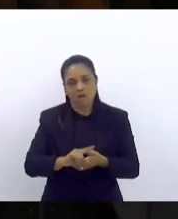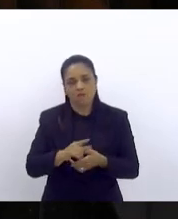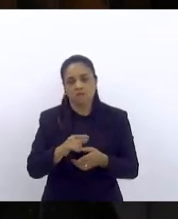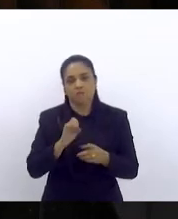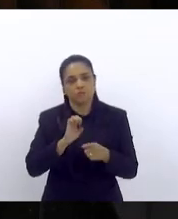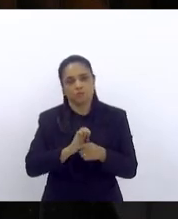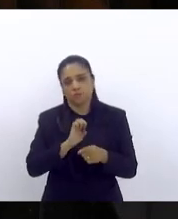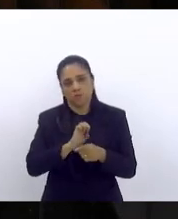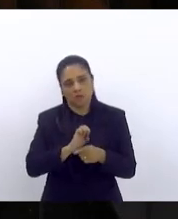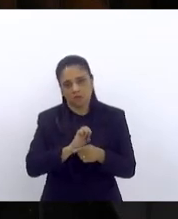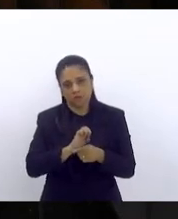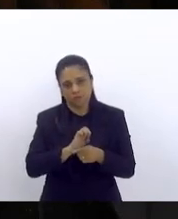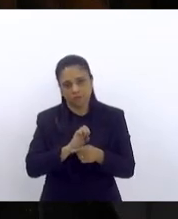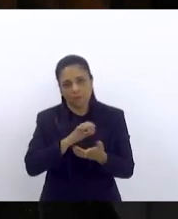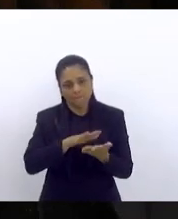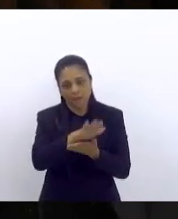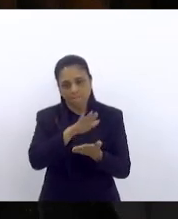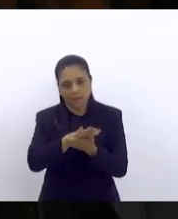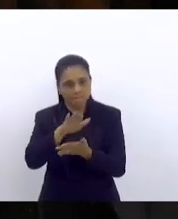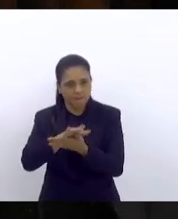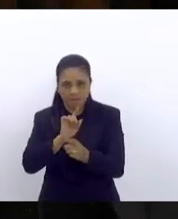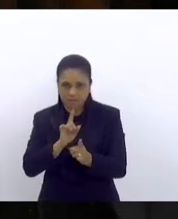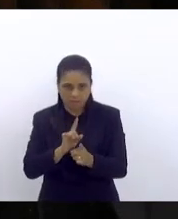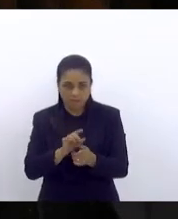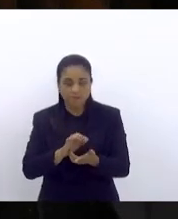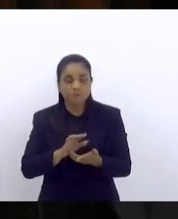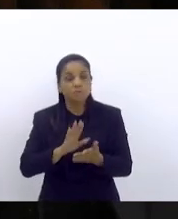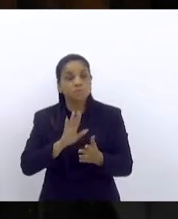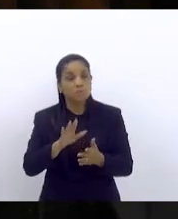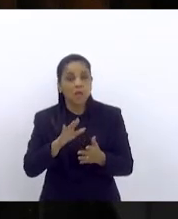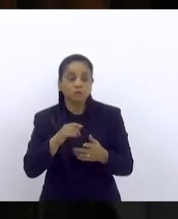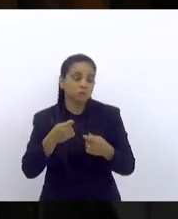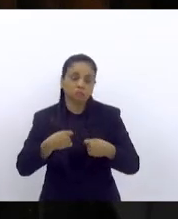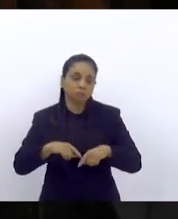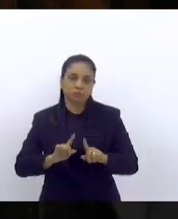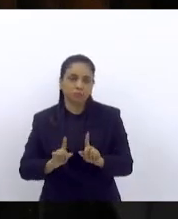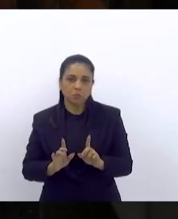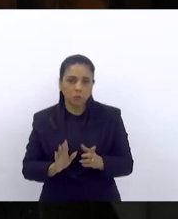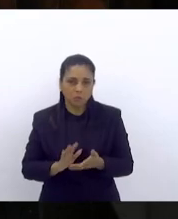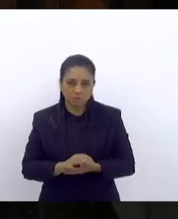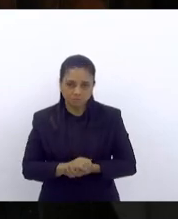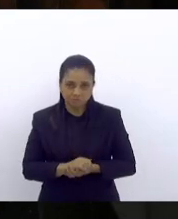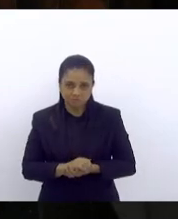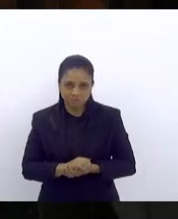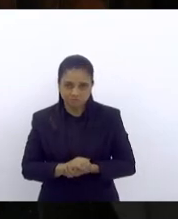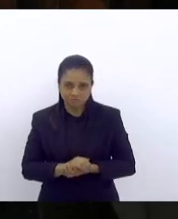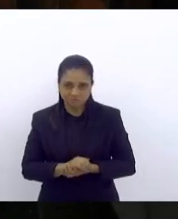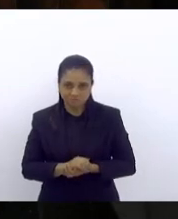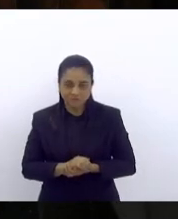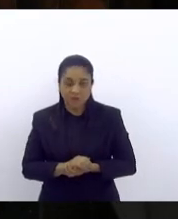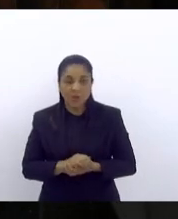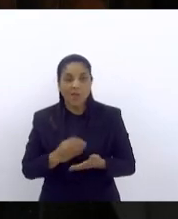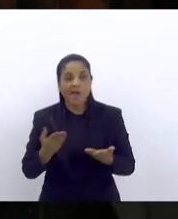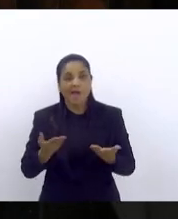mas nem isso foi necessário porque agora